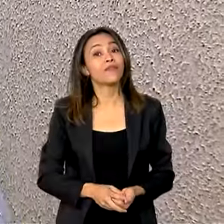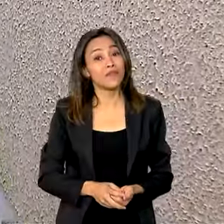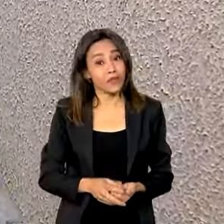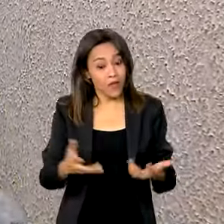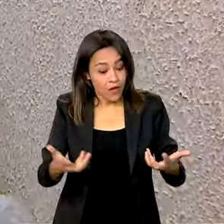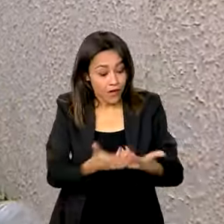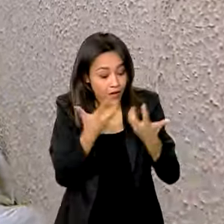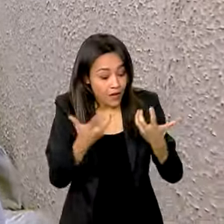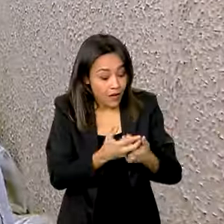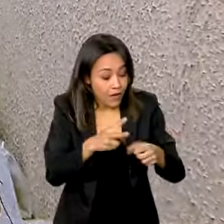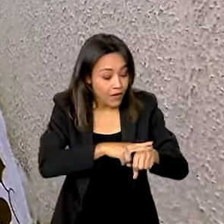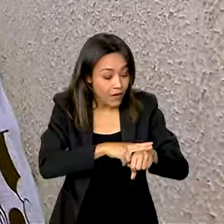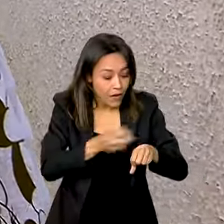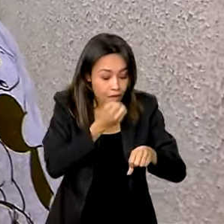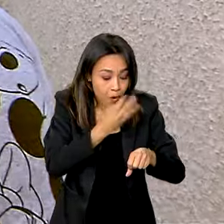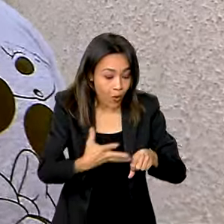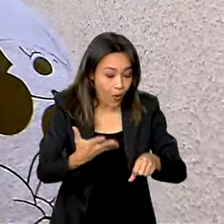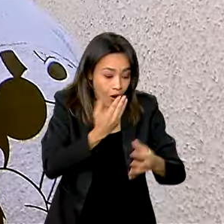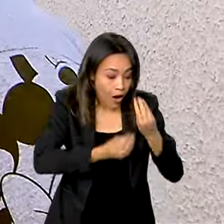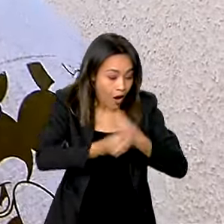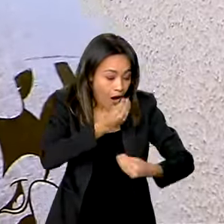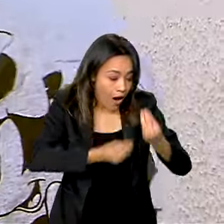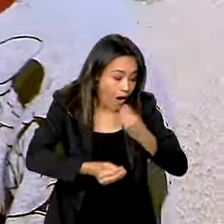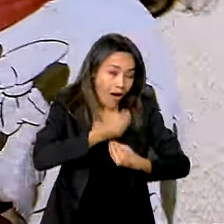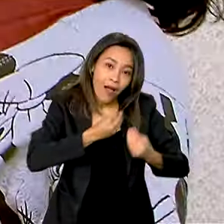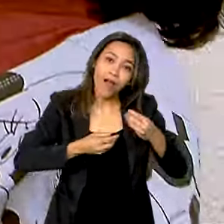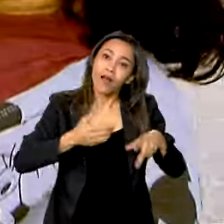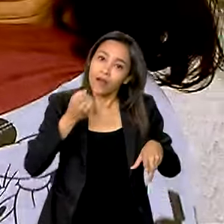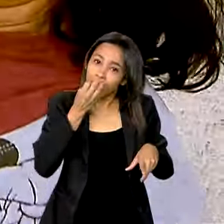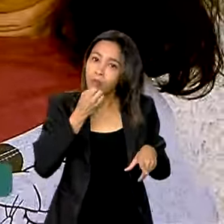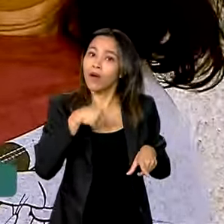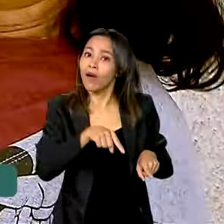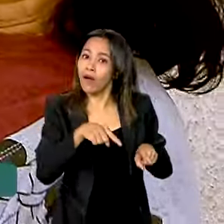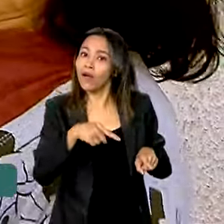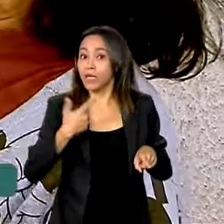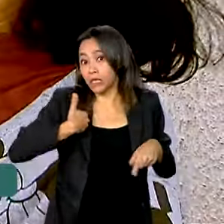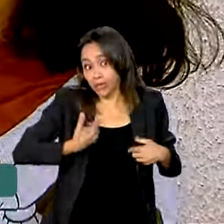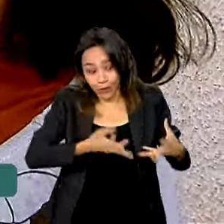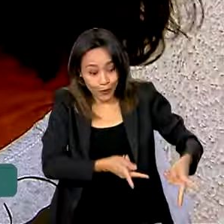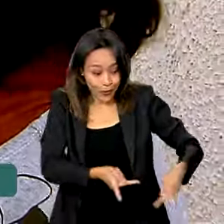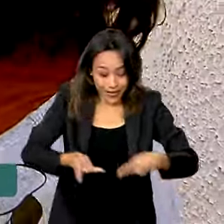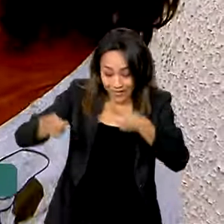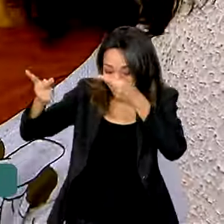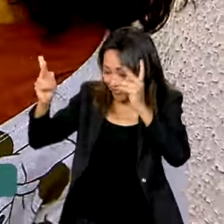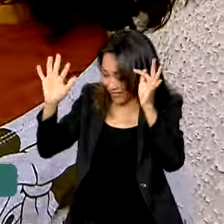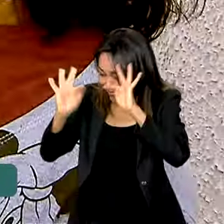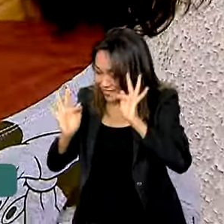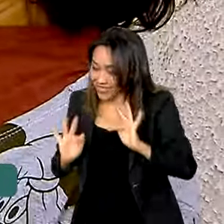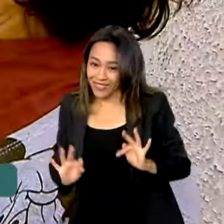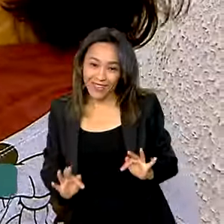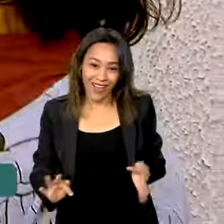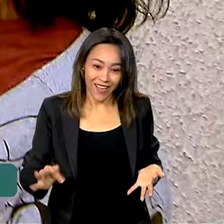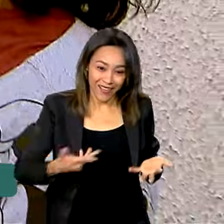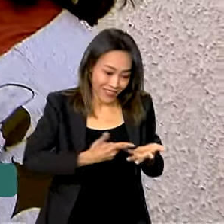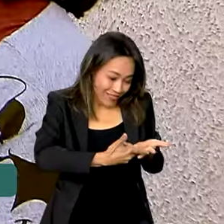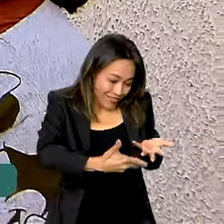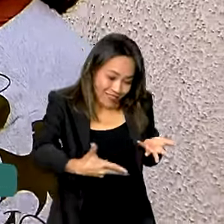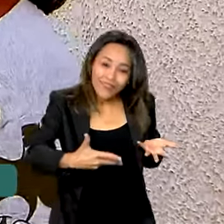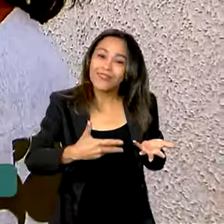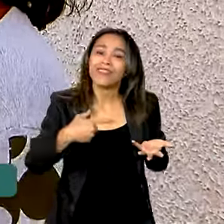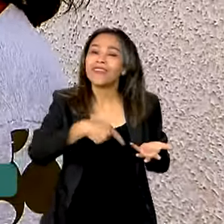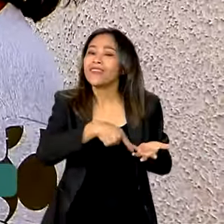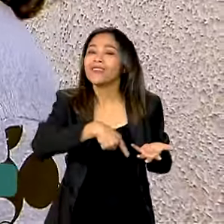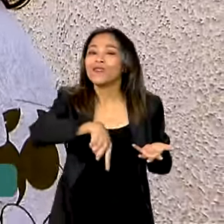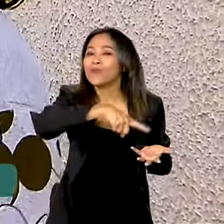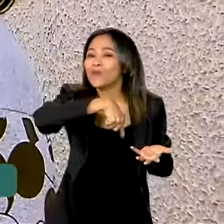Verdura é bom para a gente comer, para a se alimentar, é bom. Então, aí eu estou levando muita felicidade com essas verdurinhas, que